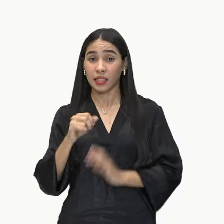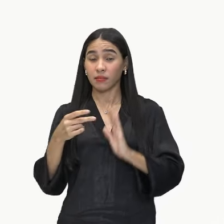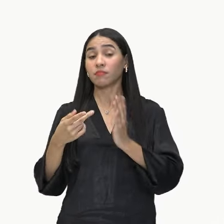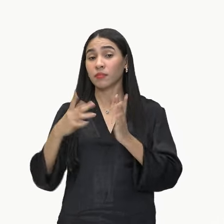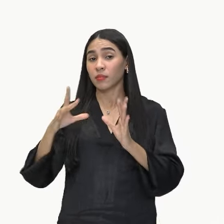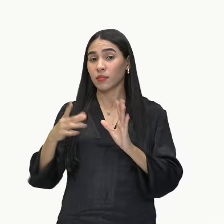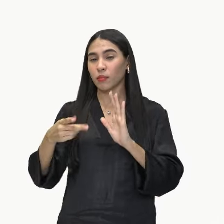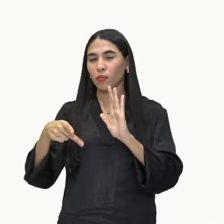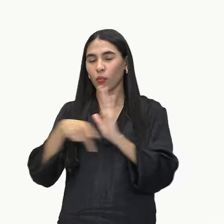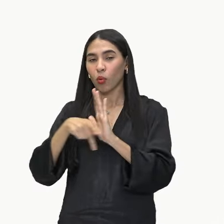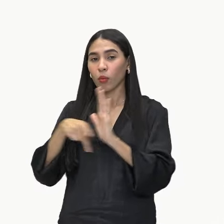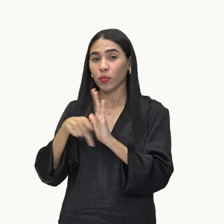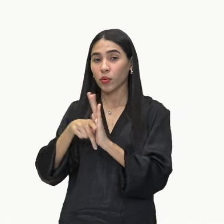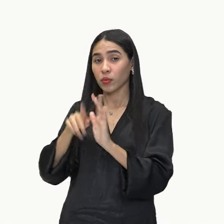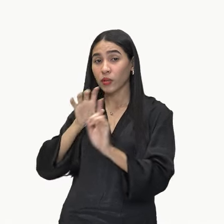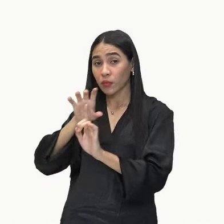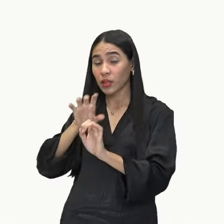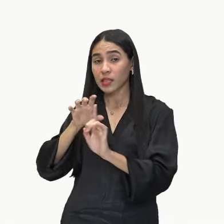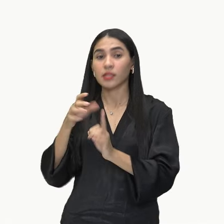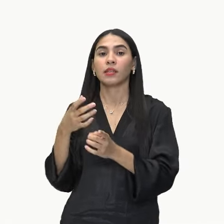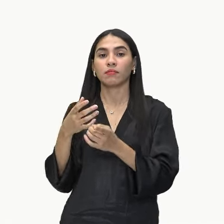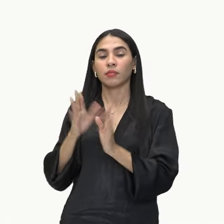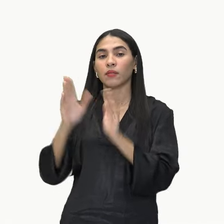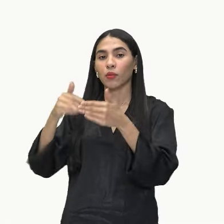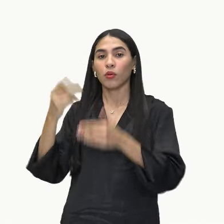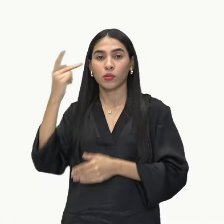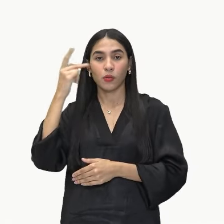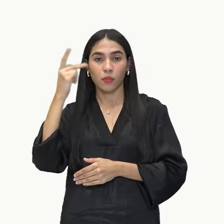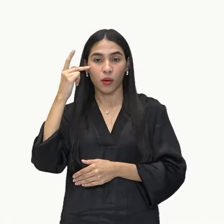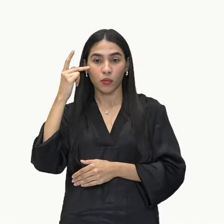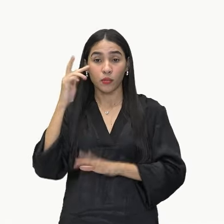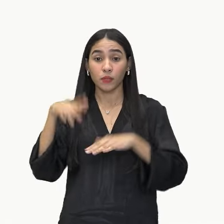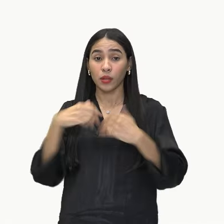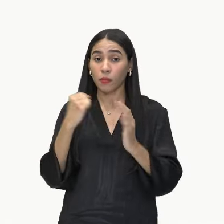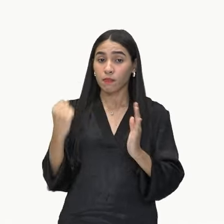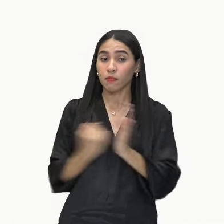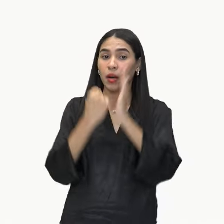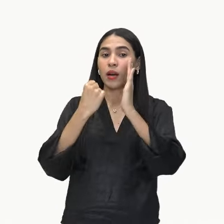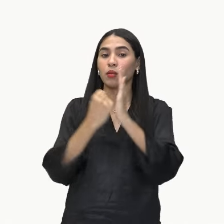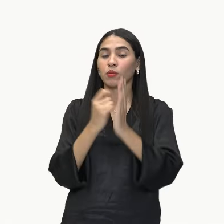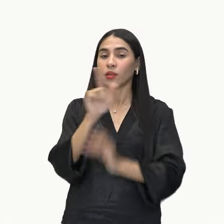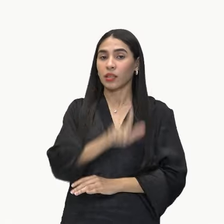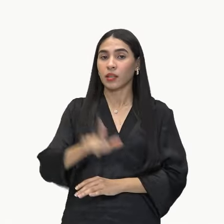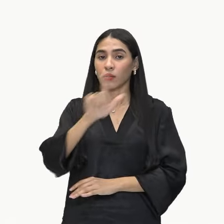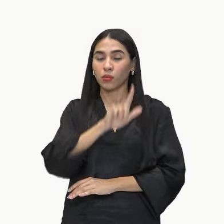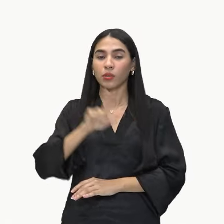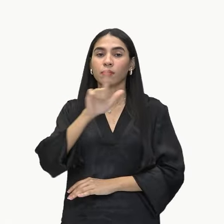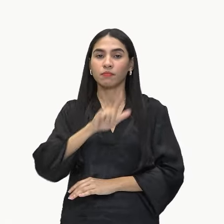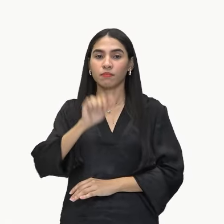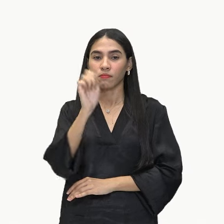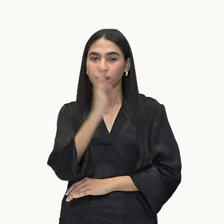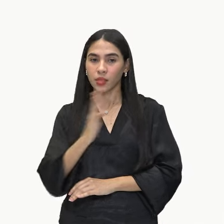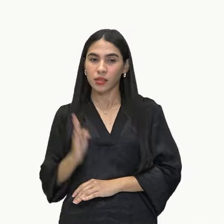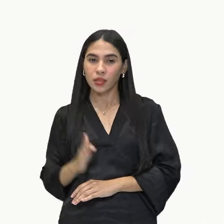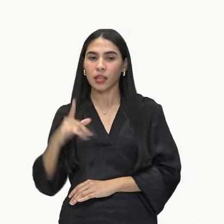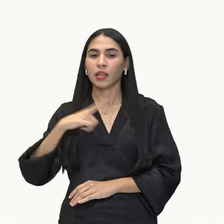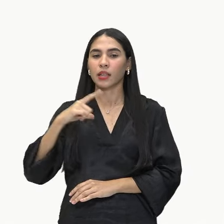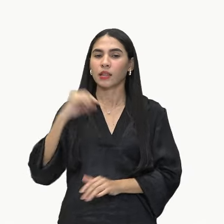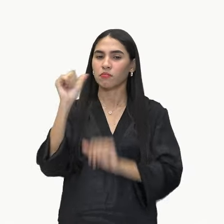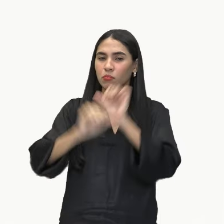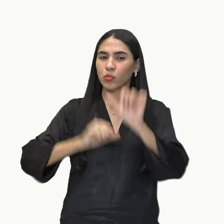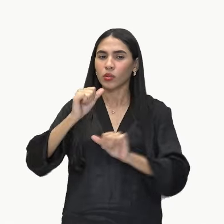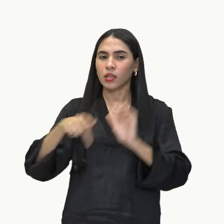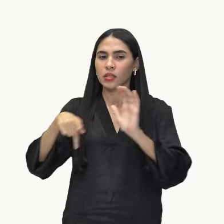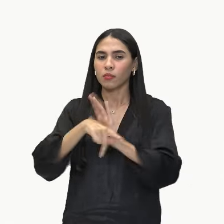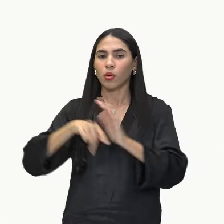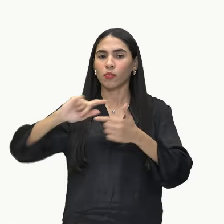cidade de São Paulo, tá? E aí é um marco da literatura brasileira, traçou os alicerces da estética do modernismo